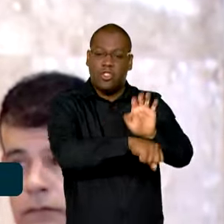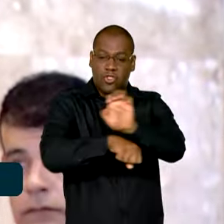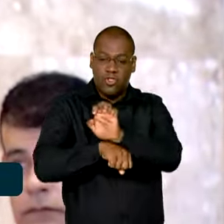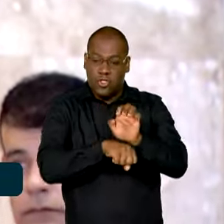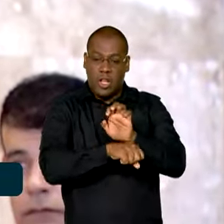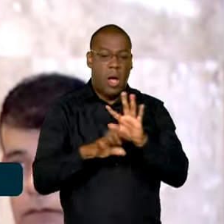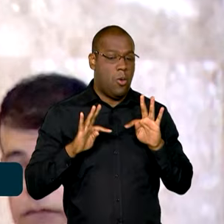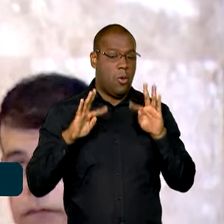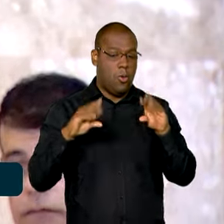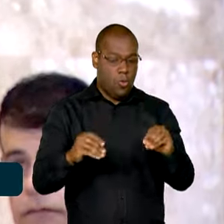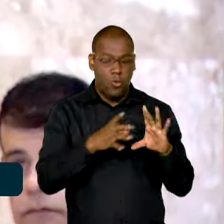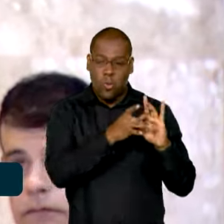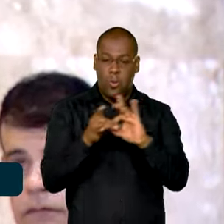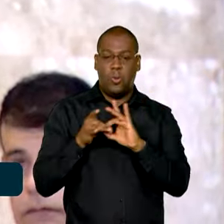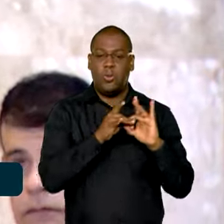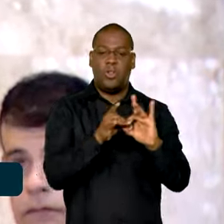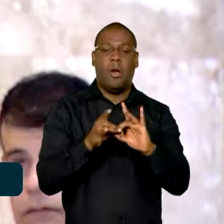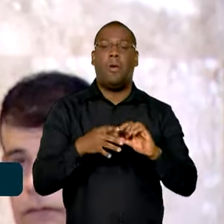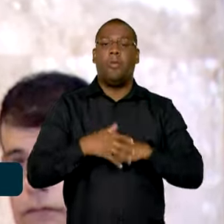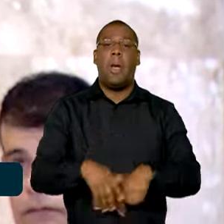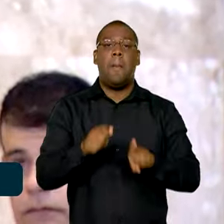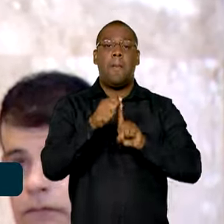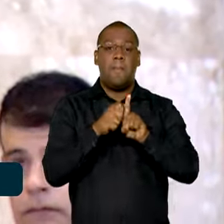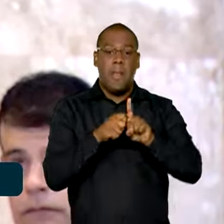entes federados. E vamos publicar em fevereiro as diretrizes.